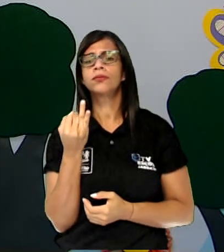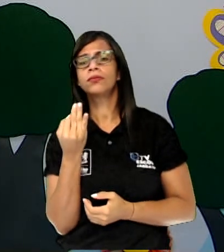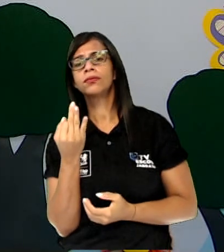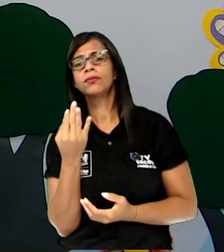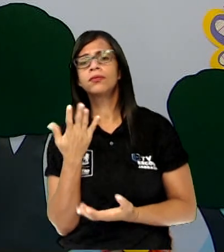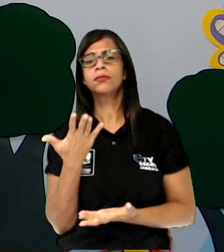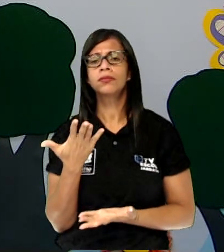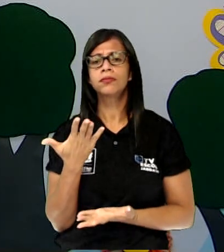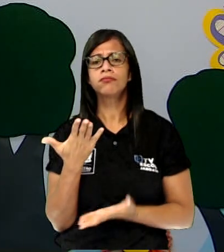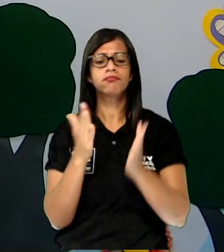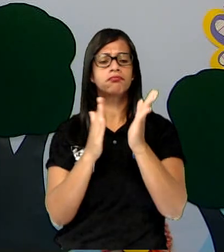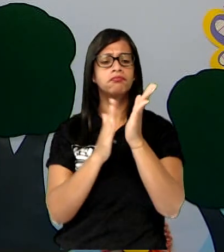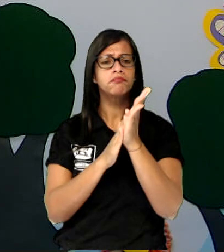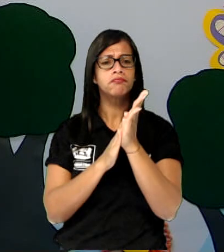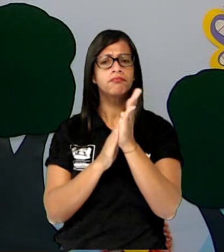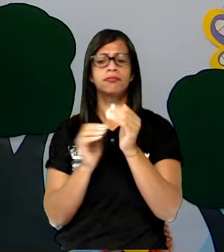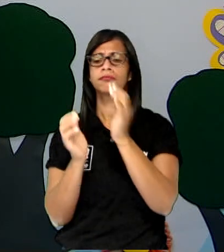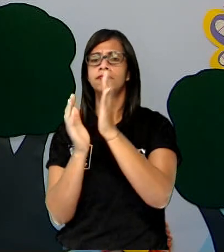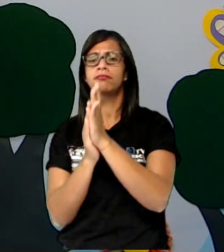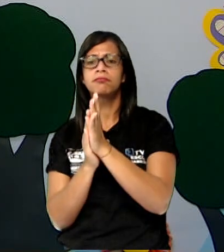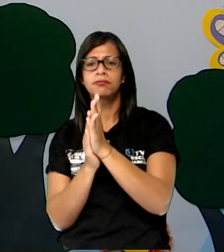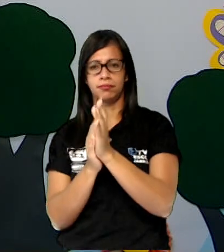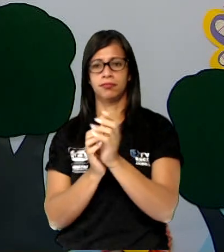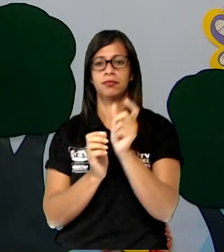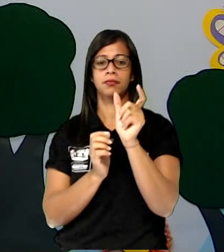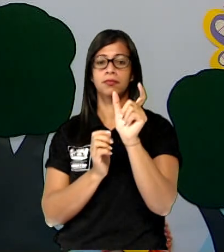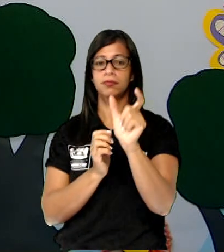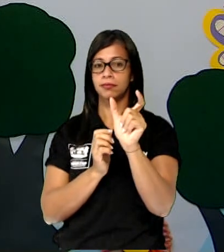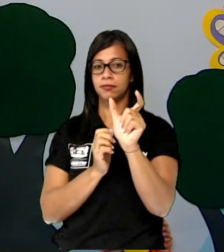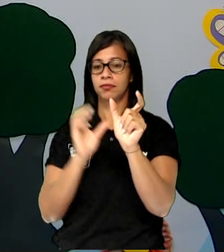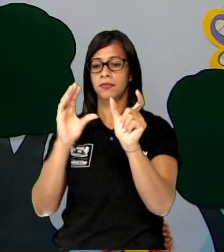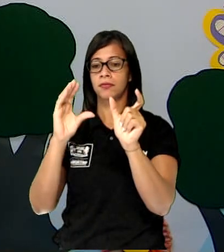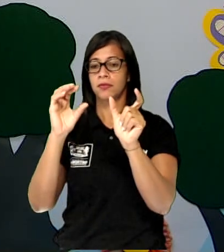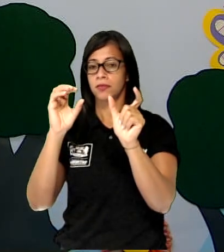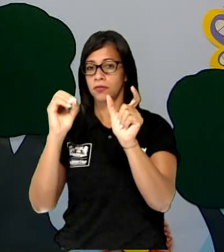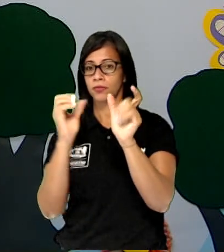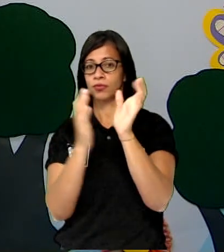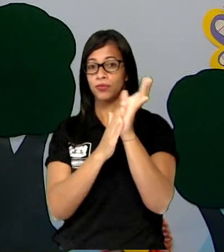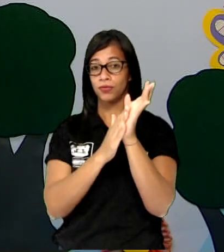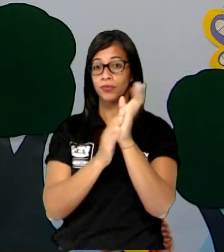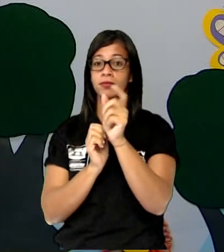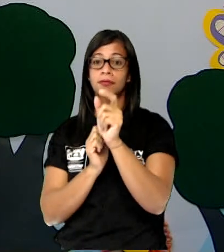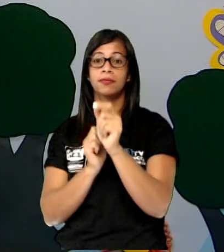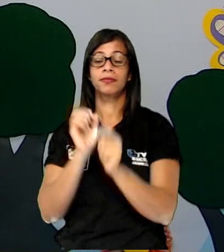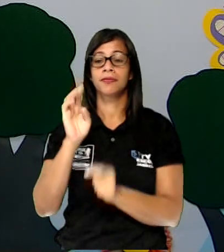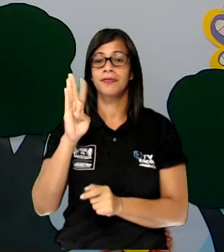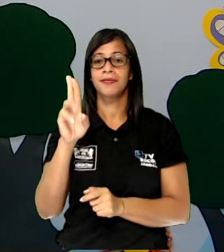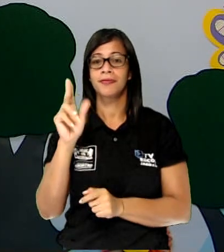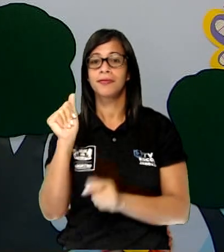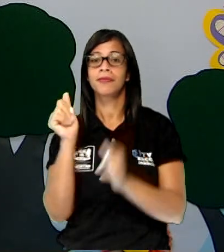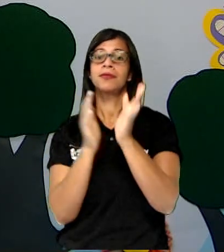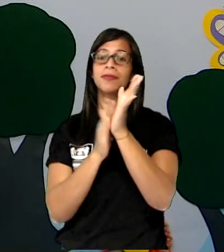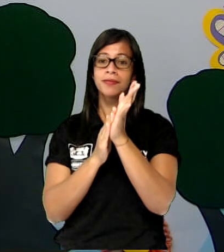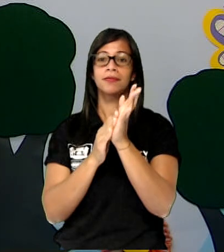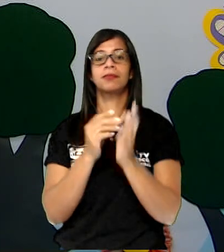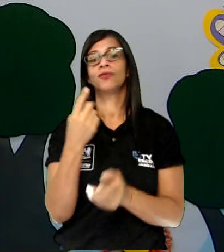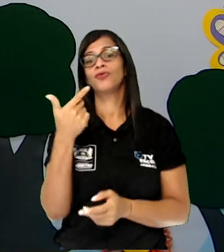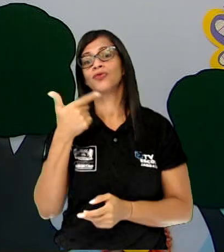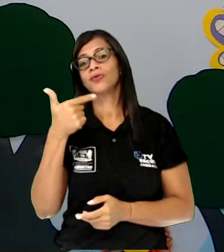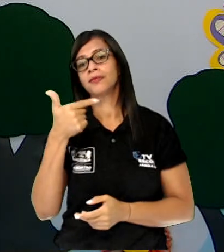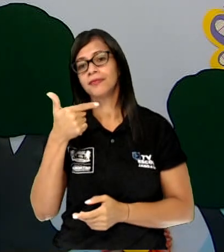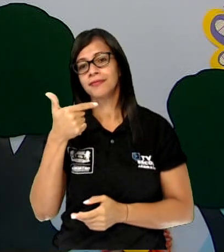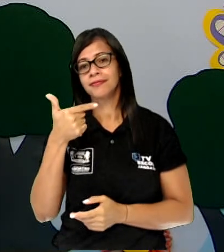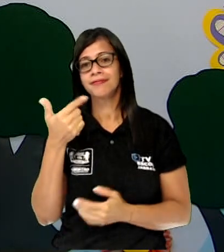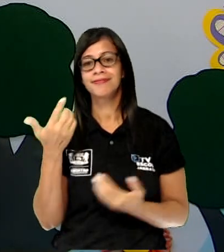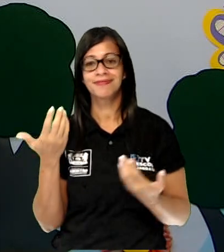abre quando falamos a palavra cobra? Co-bra. Duas vezes. Qual é a maior